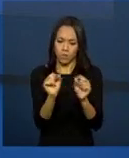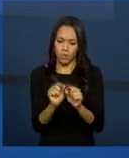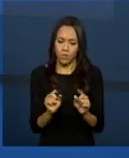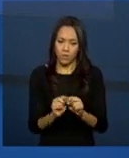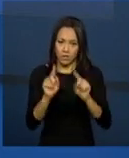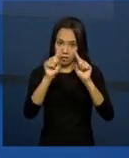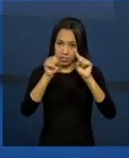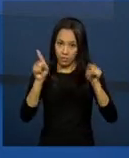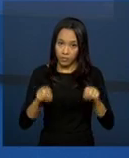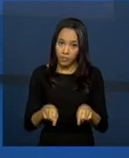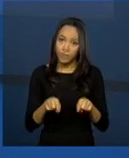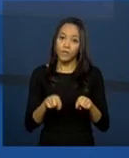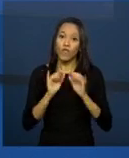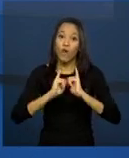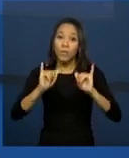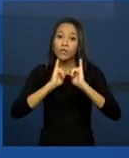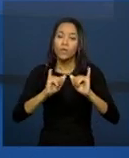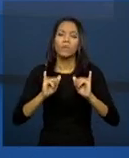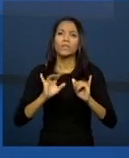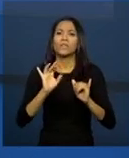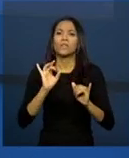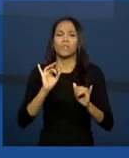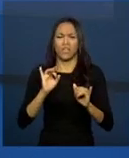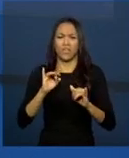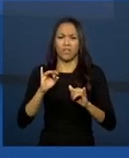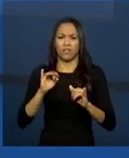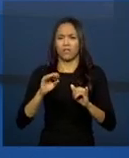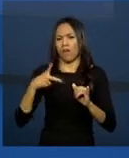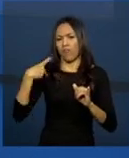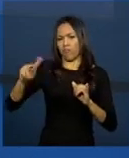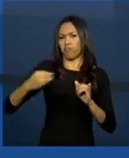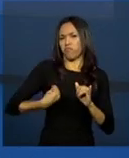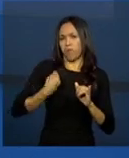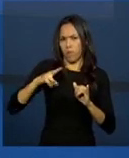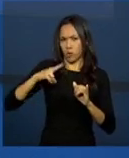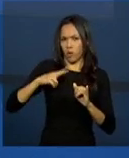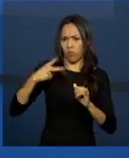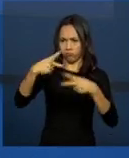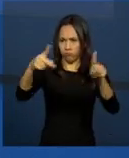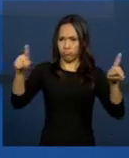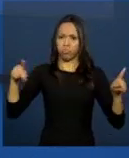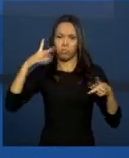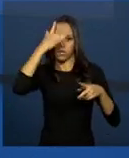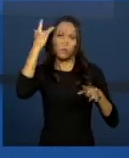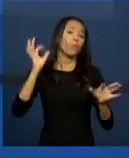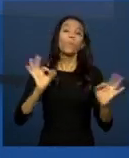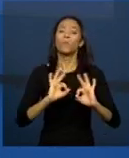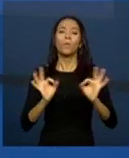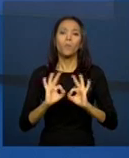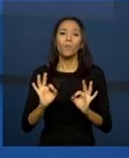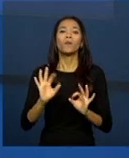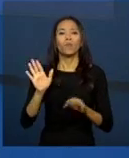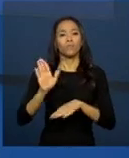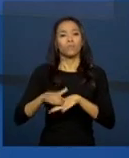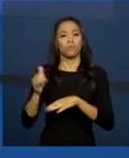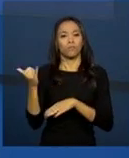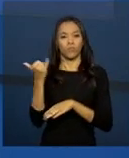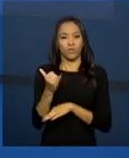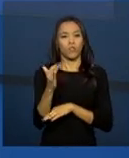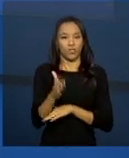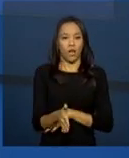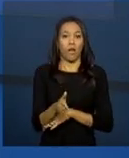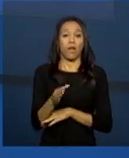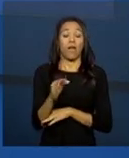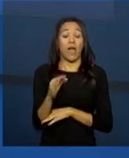sobre a vida privada das pessoas. É claro, essas informações, como a Camila também mencionou, elas são de acesso